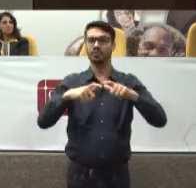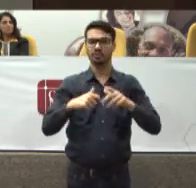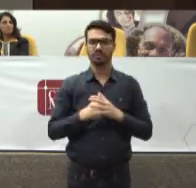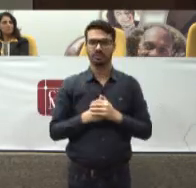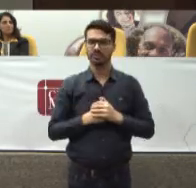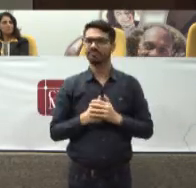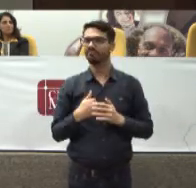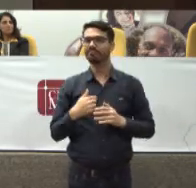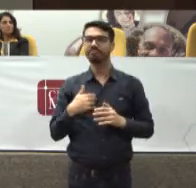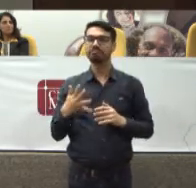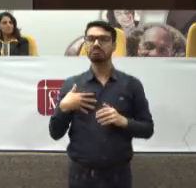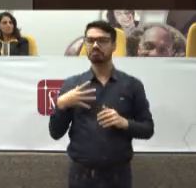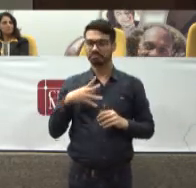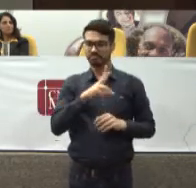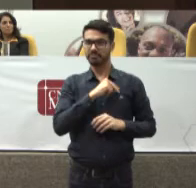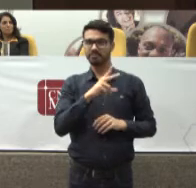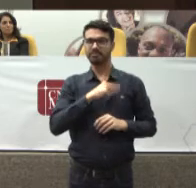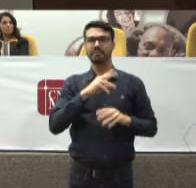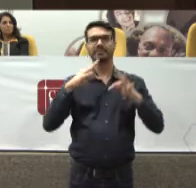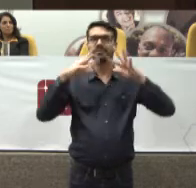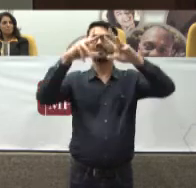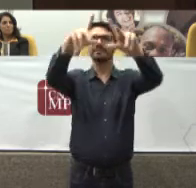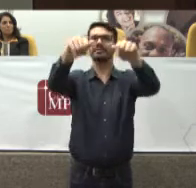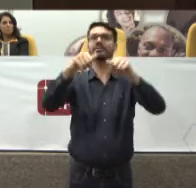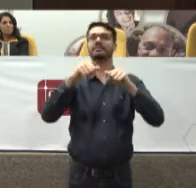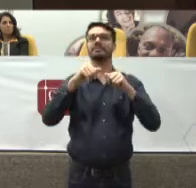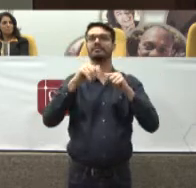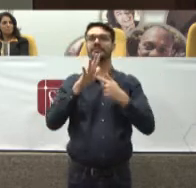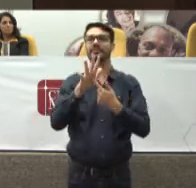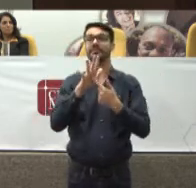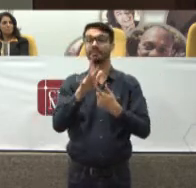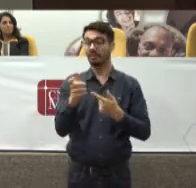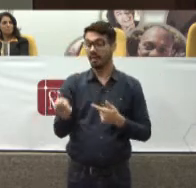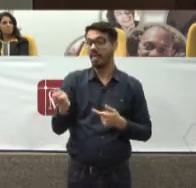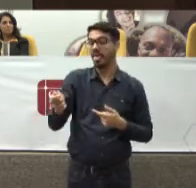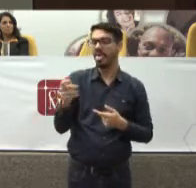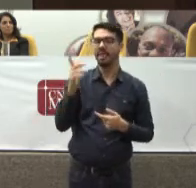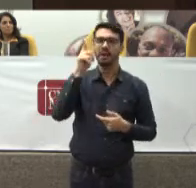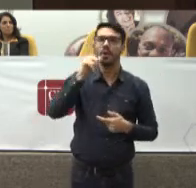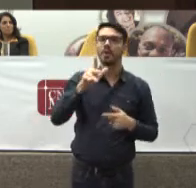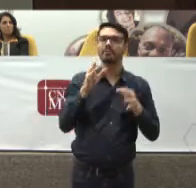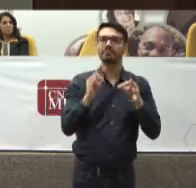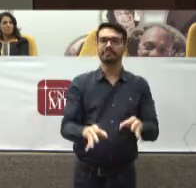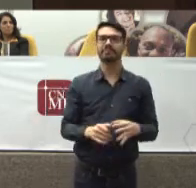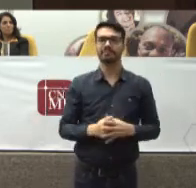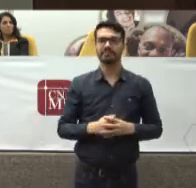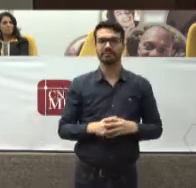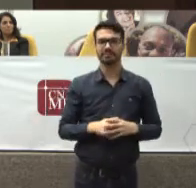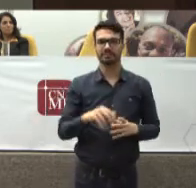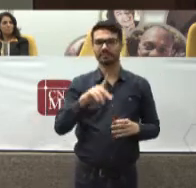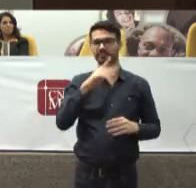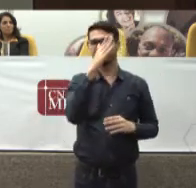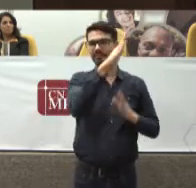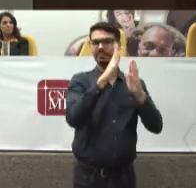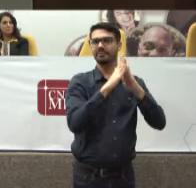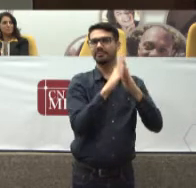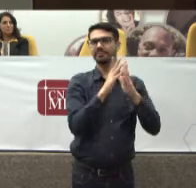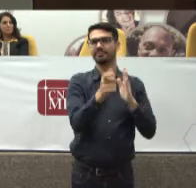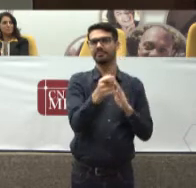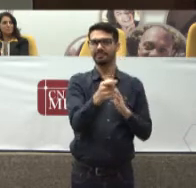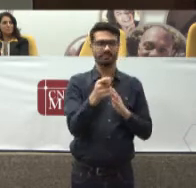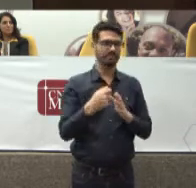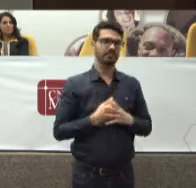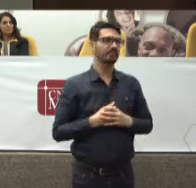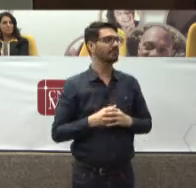impressionante Não tem apresentação Em que o passador Funcione perfeitamente Queria ver se eu controle Remoto da casa Das pessoas Se fosse assim